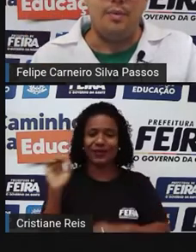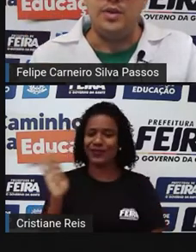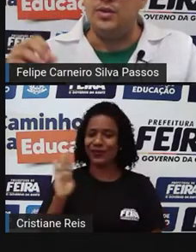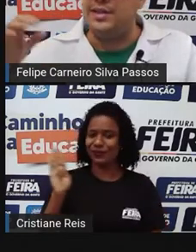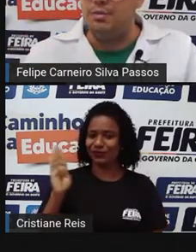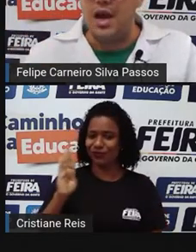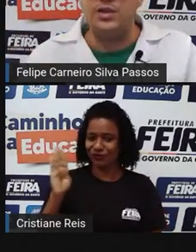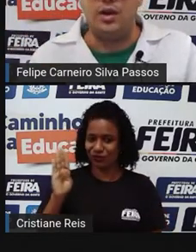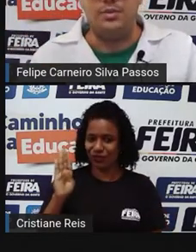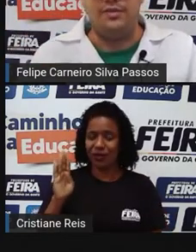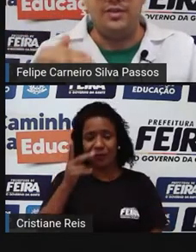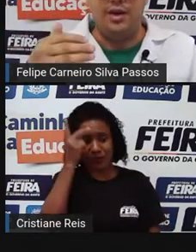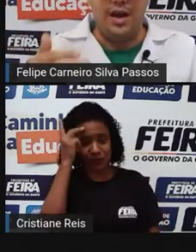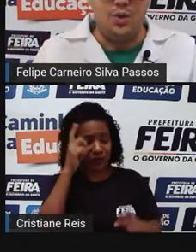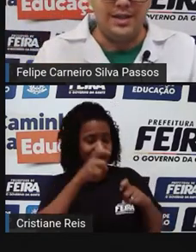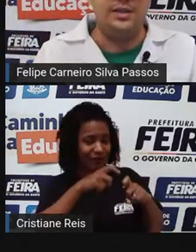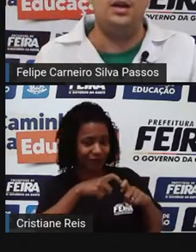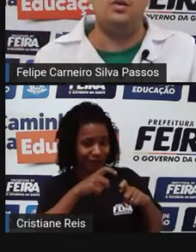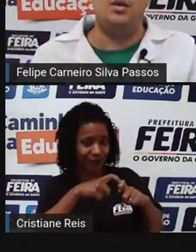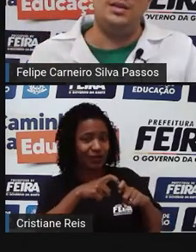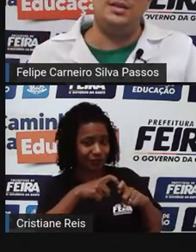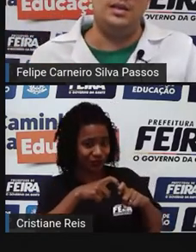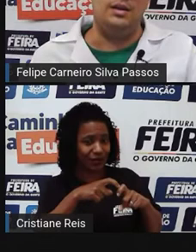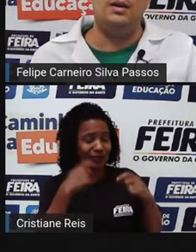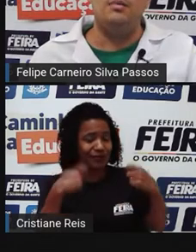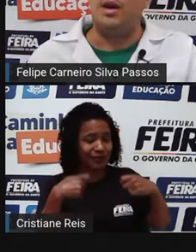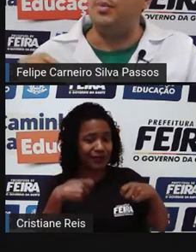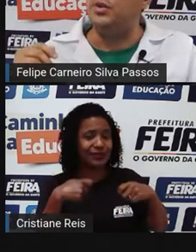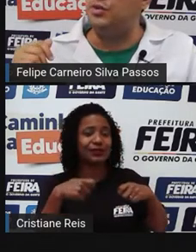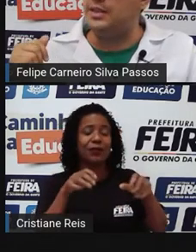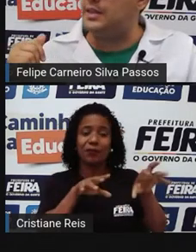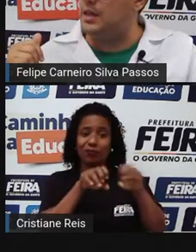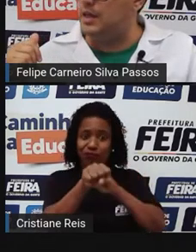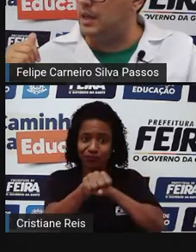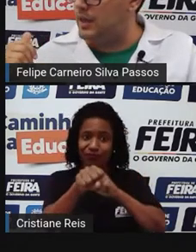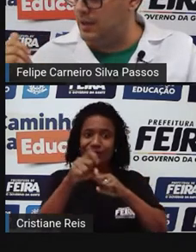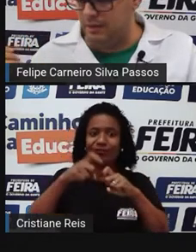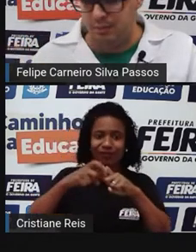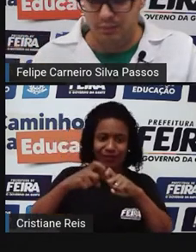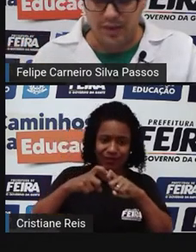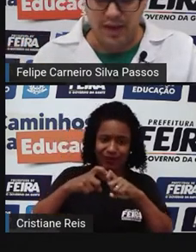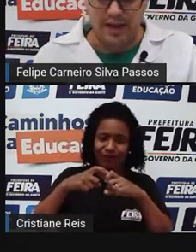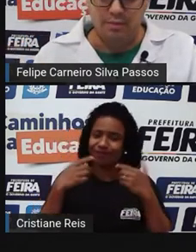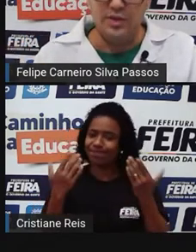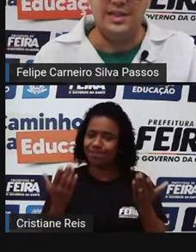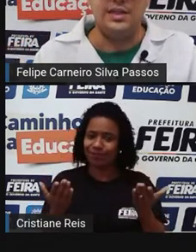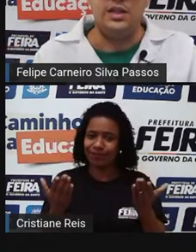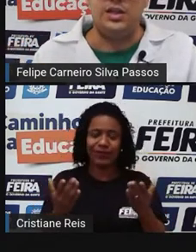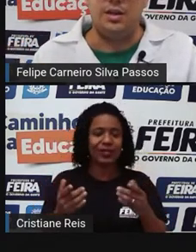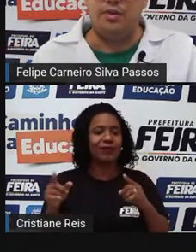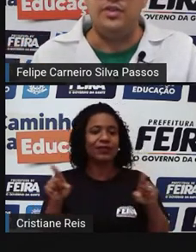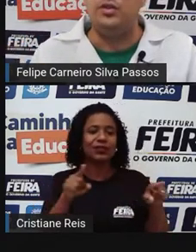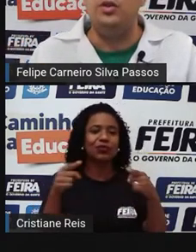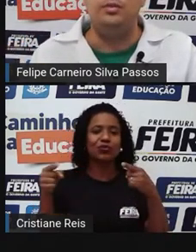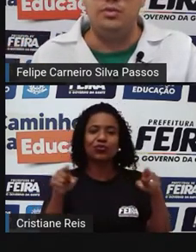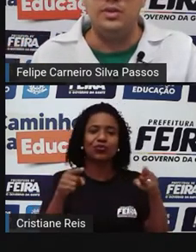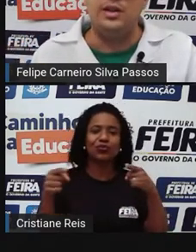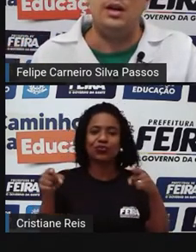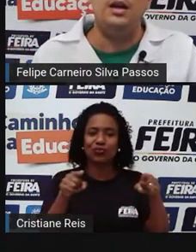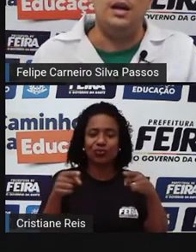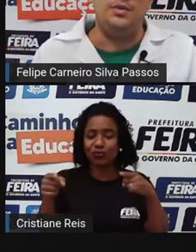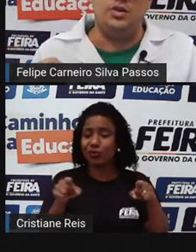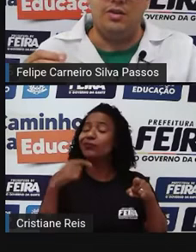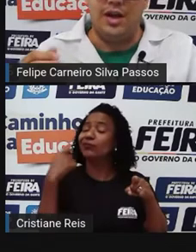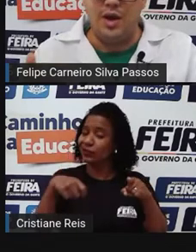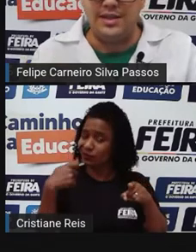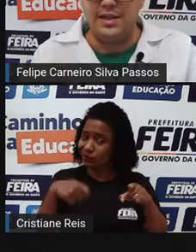Para a pessoa ser médico, ela precisa fazer uma graduação em medicina. Para a pessoa ser musicista, professor de música,